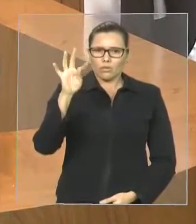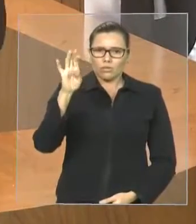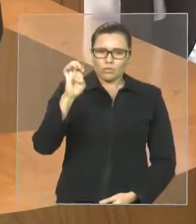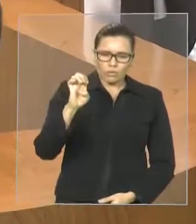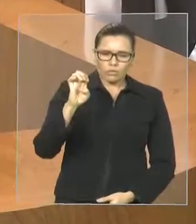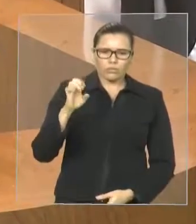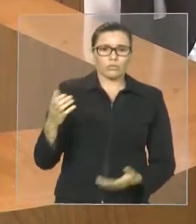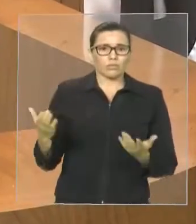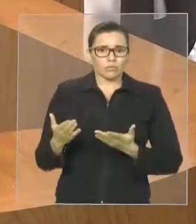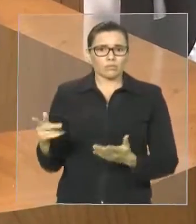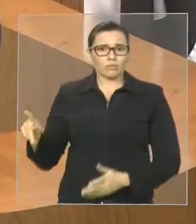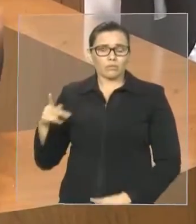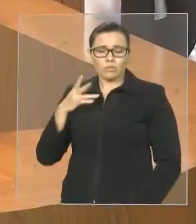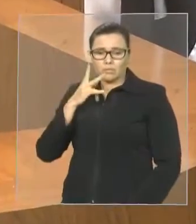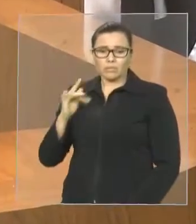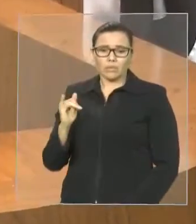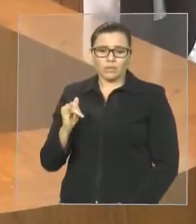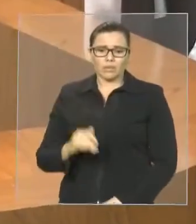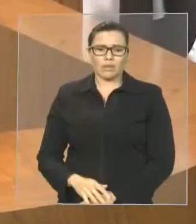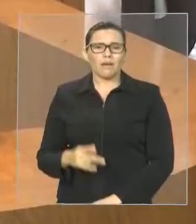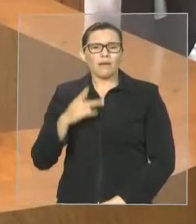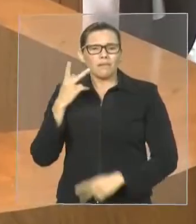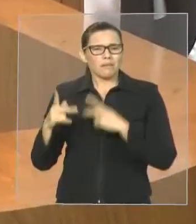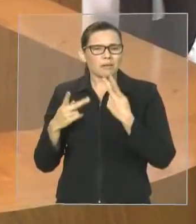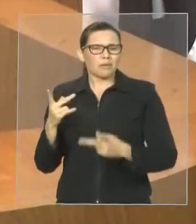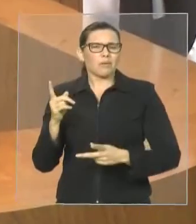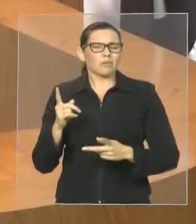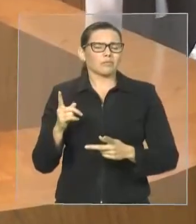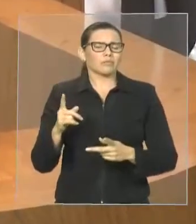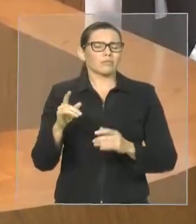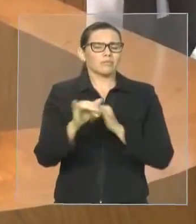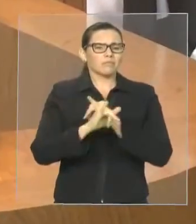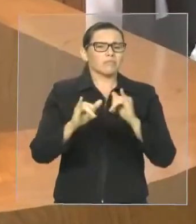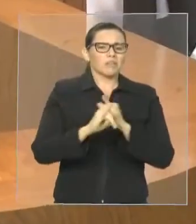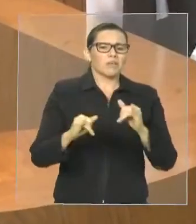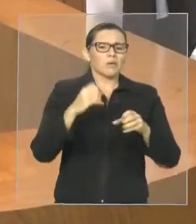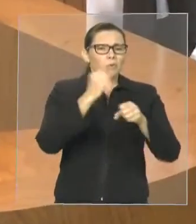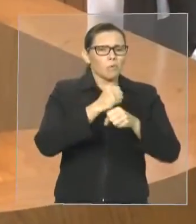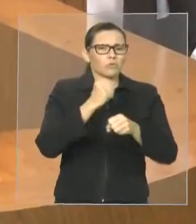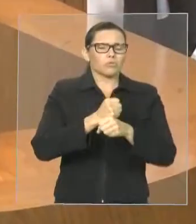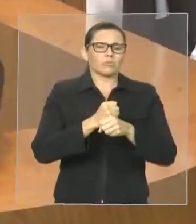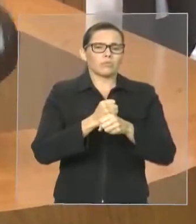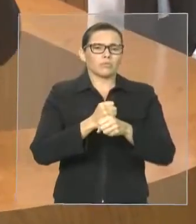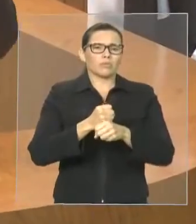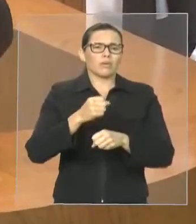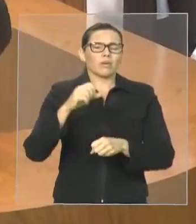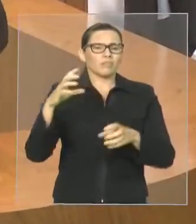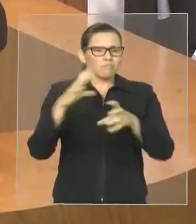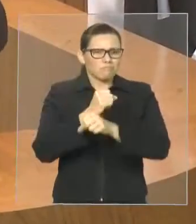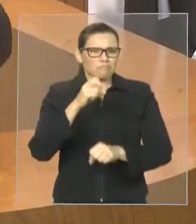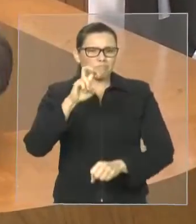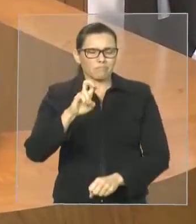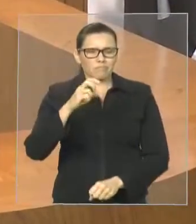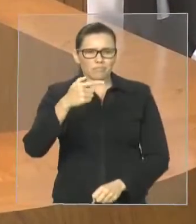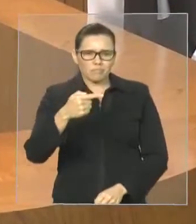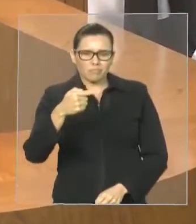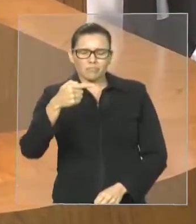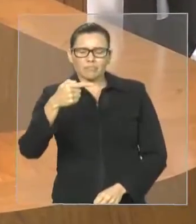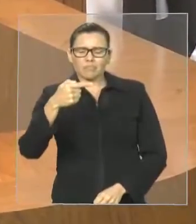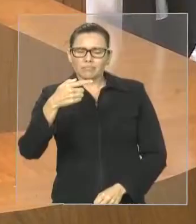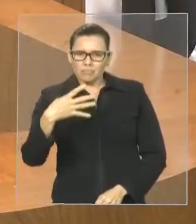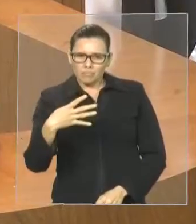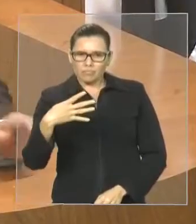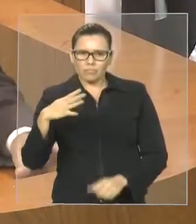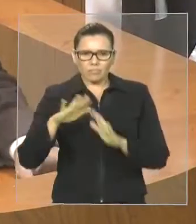enganosa. Diz que reformou 574 escolas. E vamos provar que não. Prefeito Edvaldo Holanda está dizendo que reformou 60 escolas.